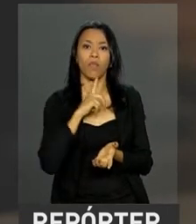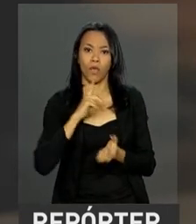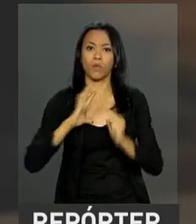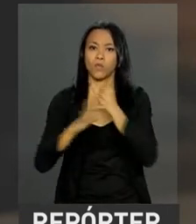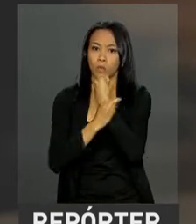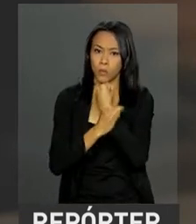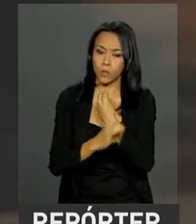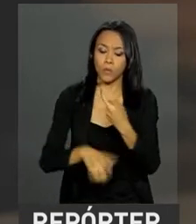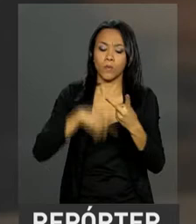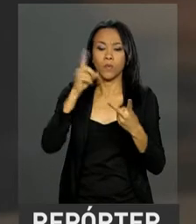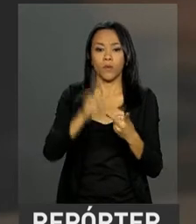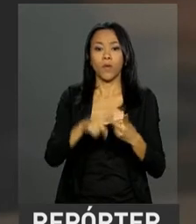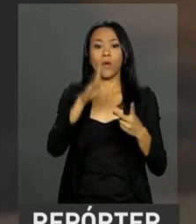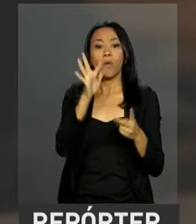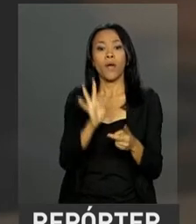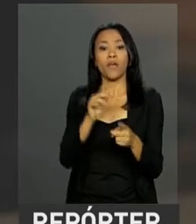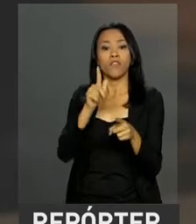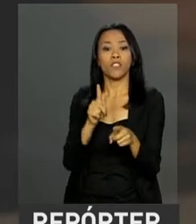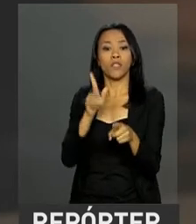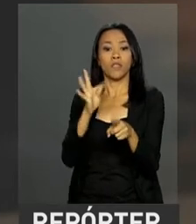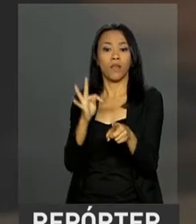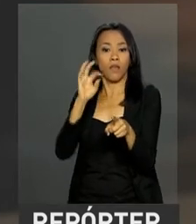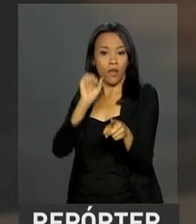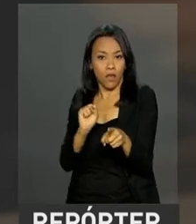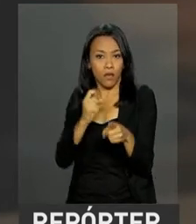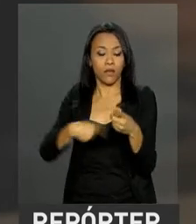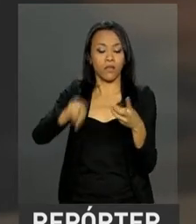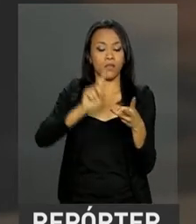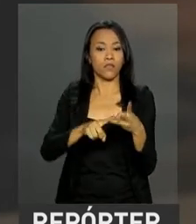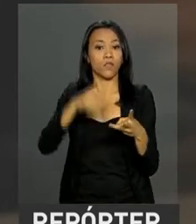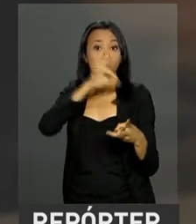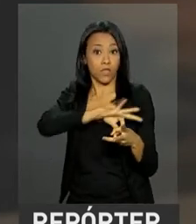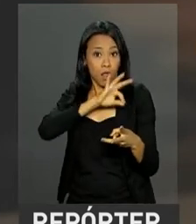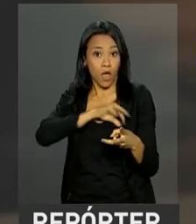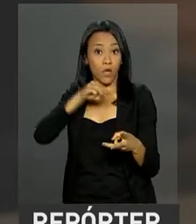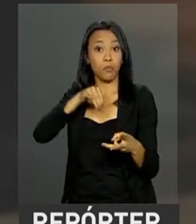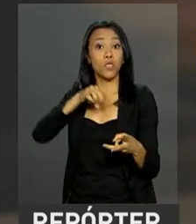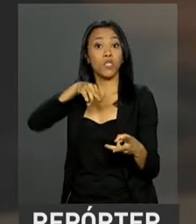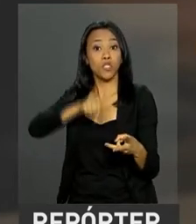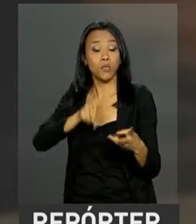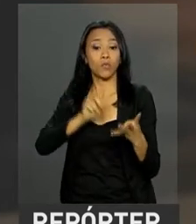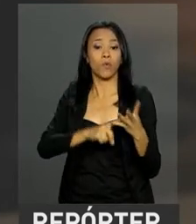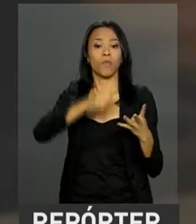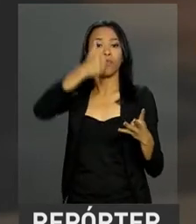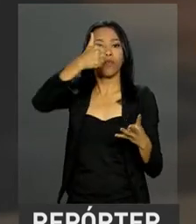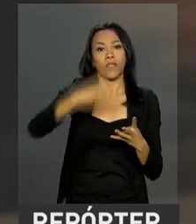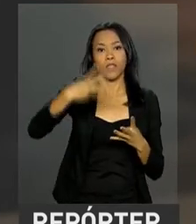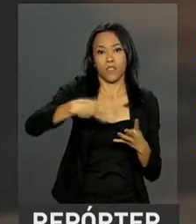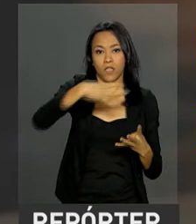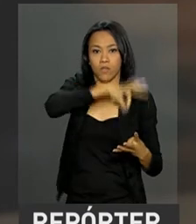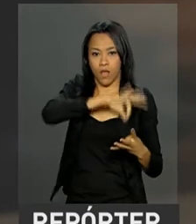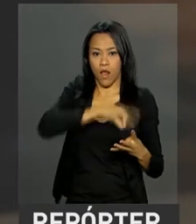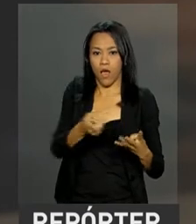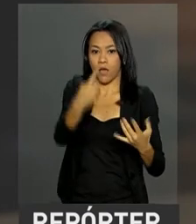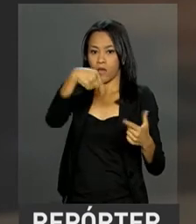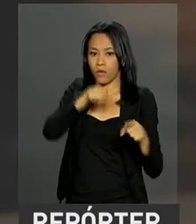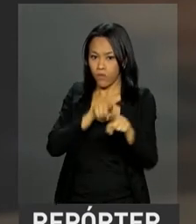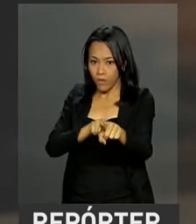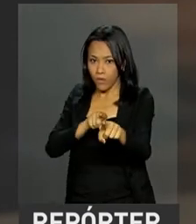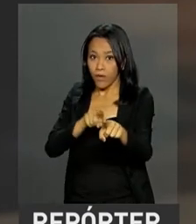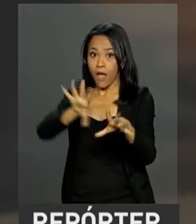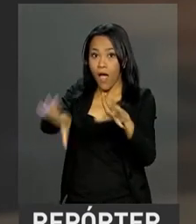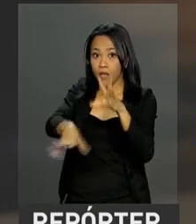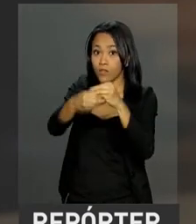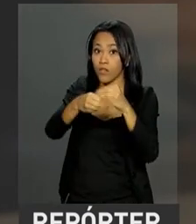o fundo de garantia por tempo de serviço, o salário mínimo, o décimo terceiro salário, o adicional por